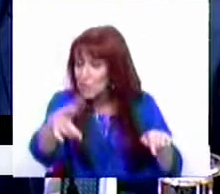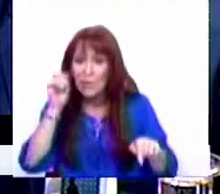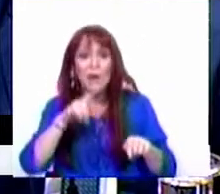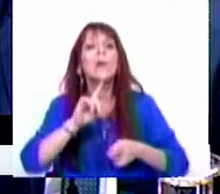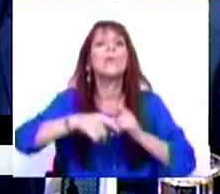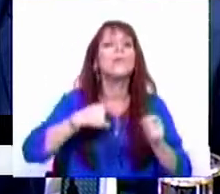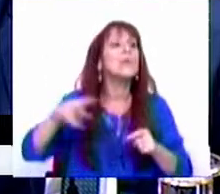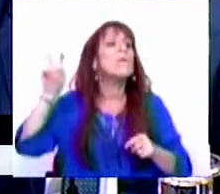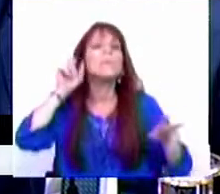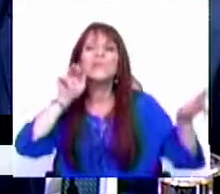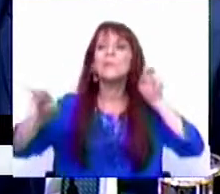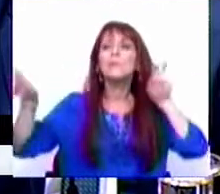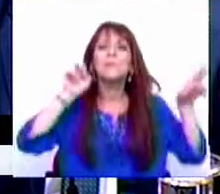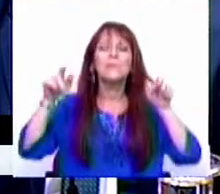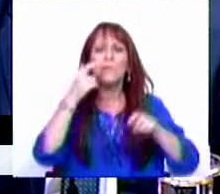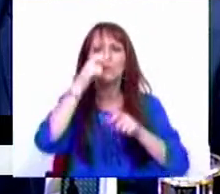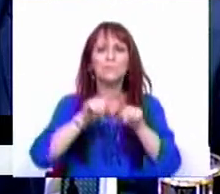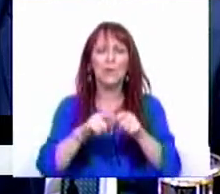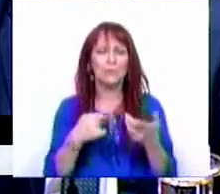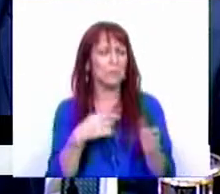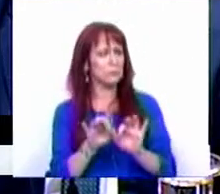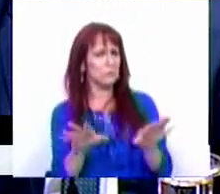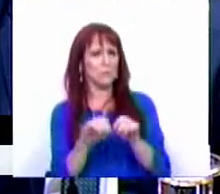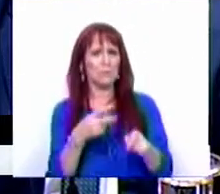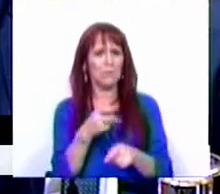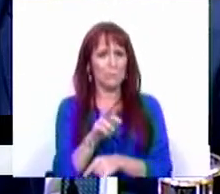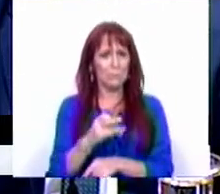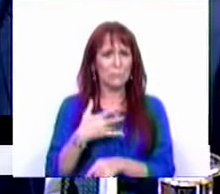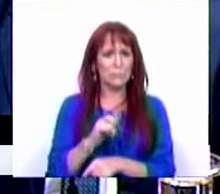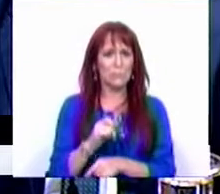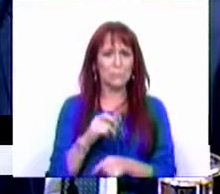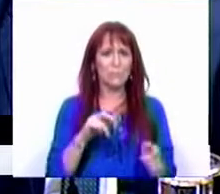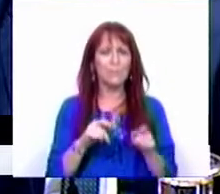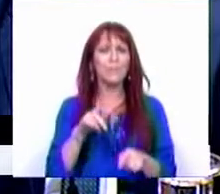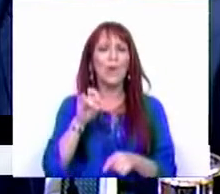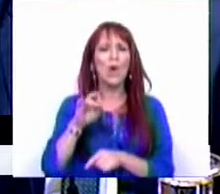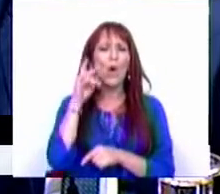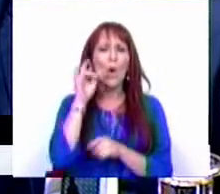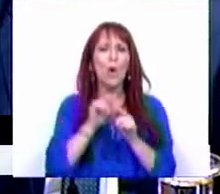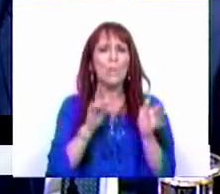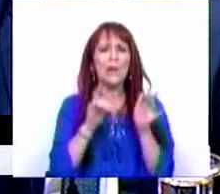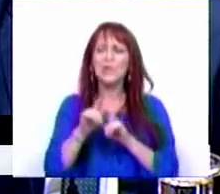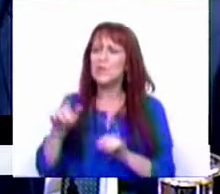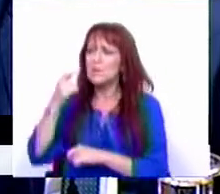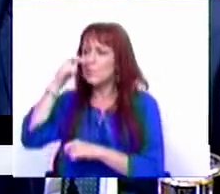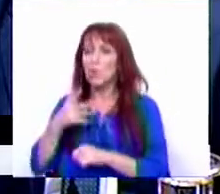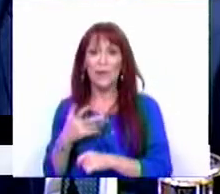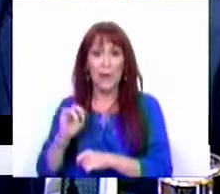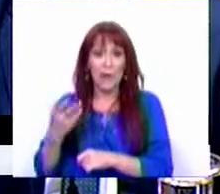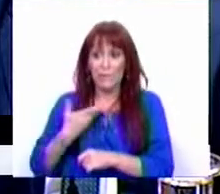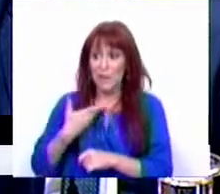aqui, afinal, tínhamos ouvido. Gente tão insuspeita como Alexandre Homem-Cristo, gente tão insuspeita como David Justino.